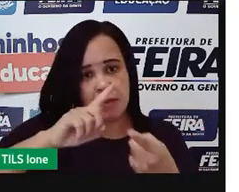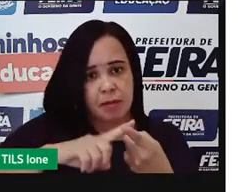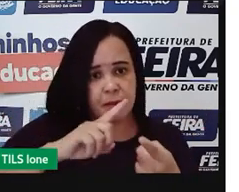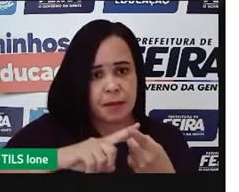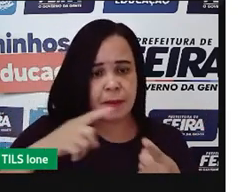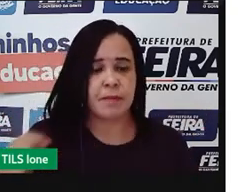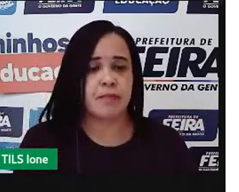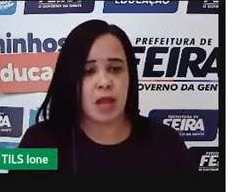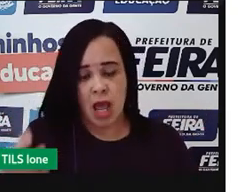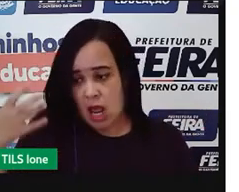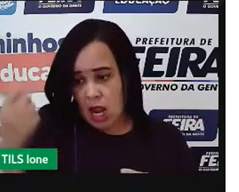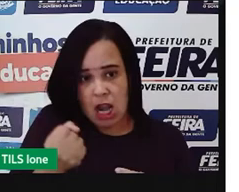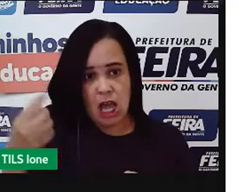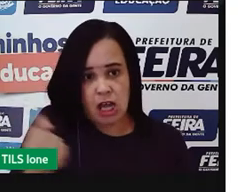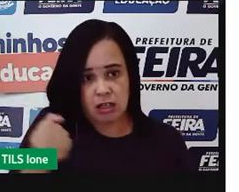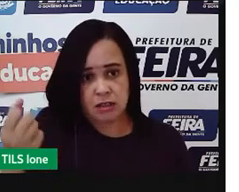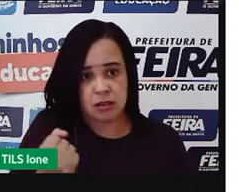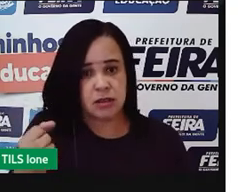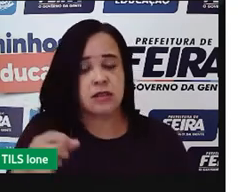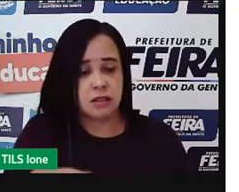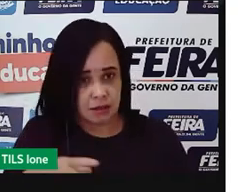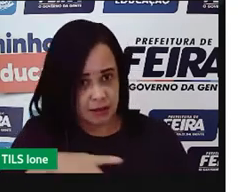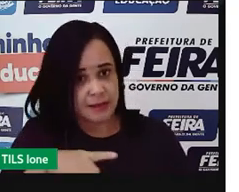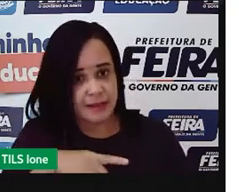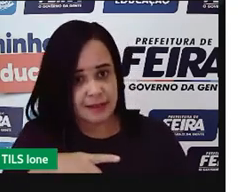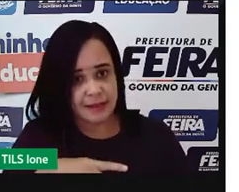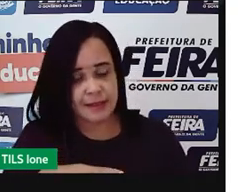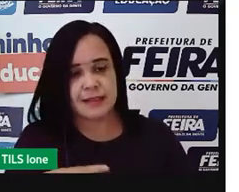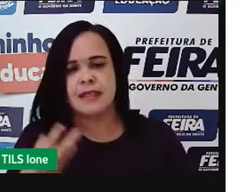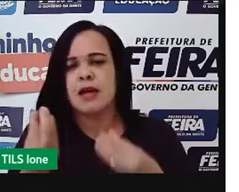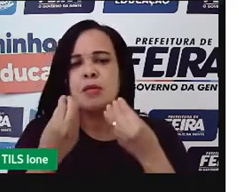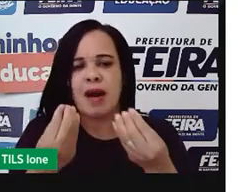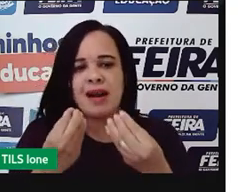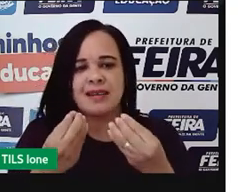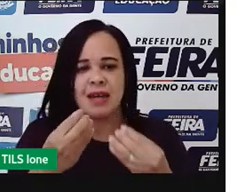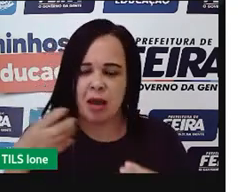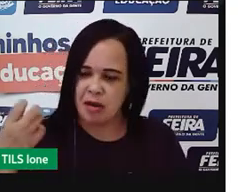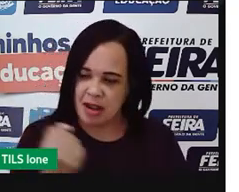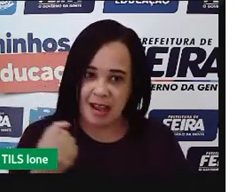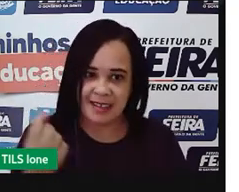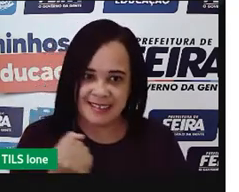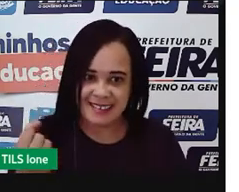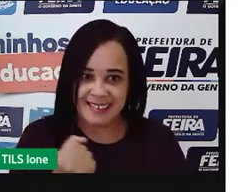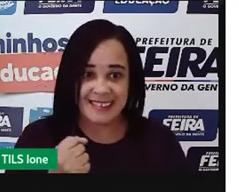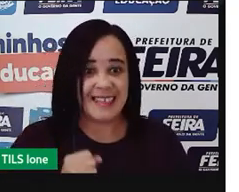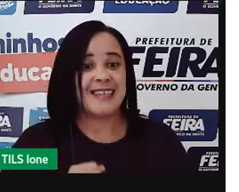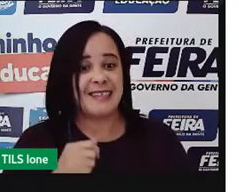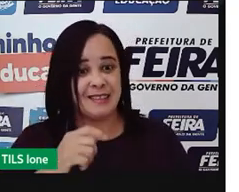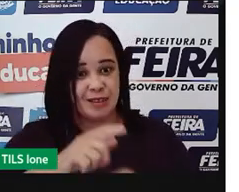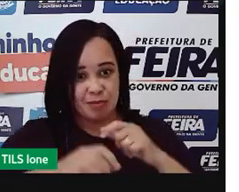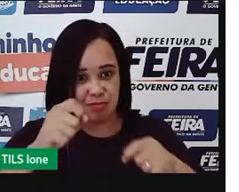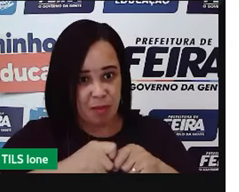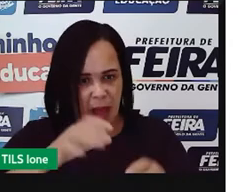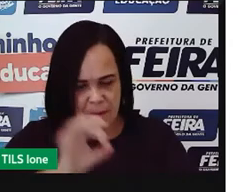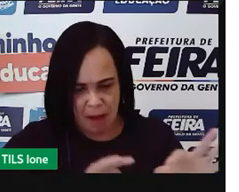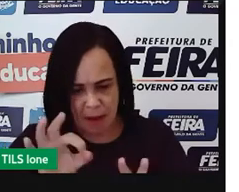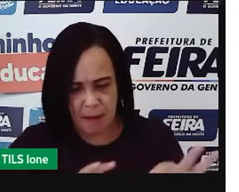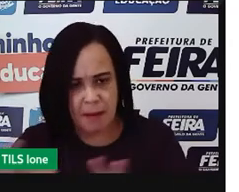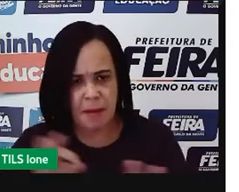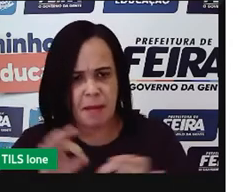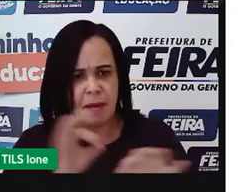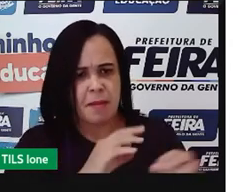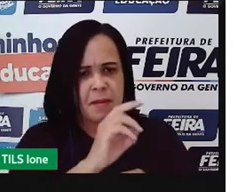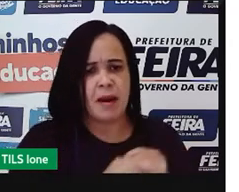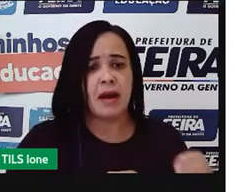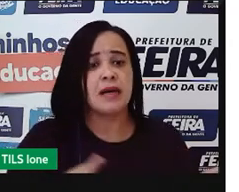a gente já entende logo, né, de cara, que é para a produção de leite, mas não só leite, gente, queijos, manteigas,